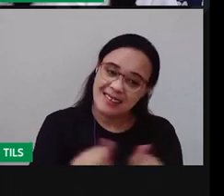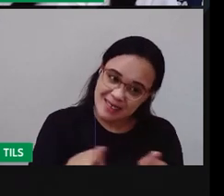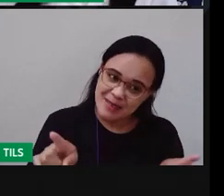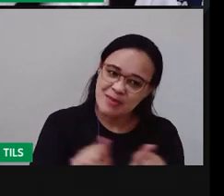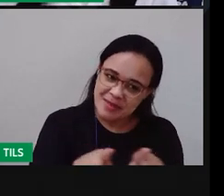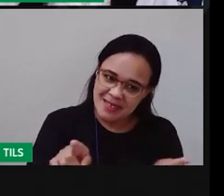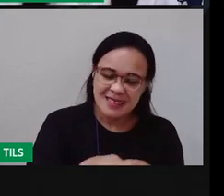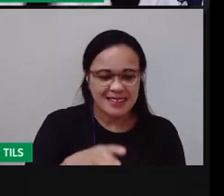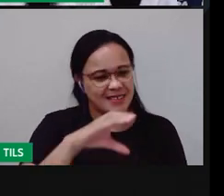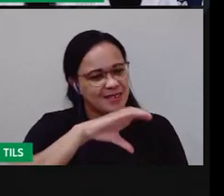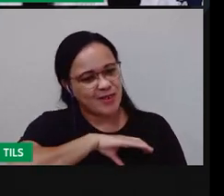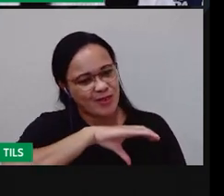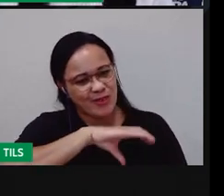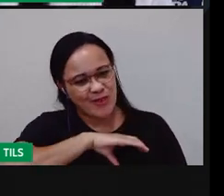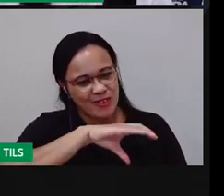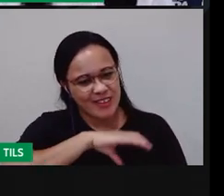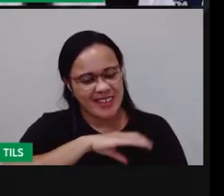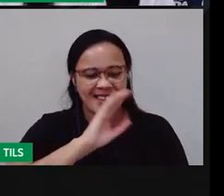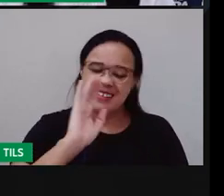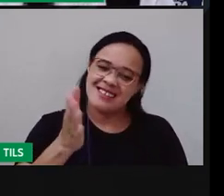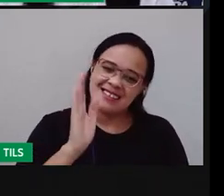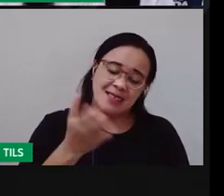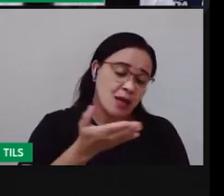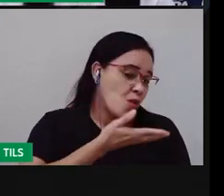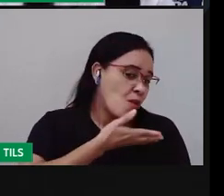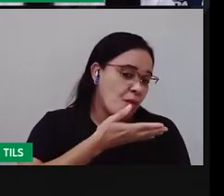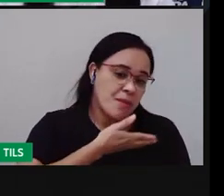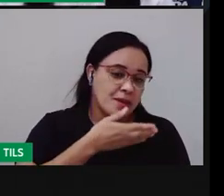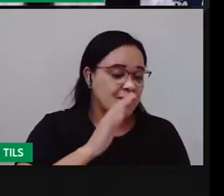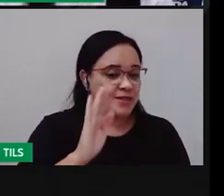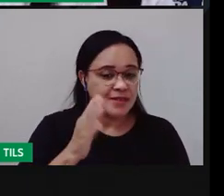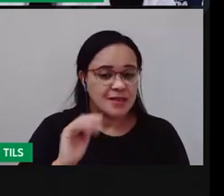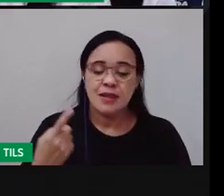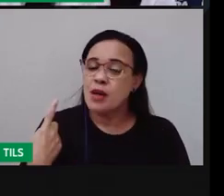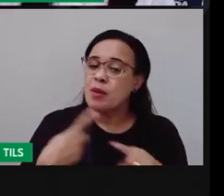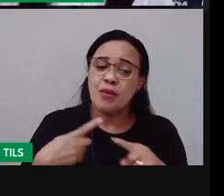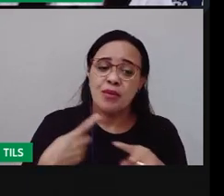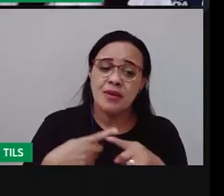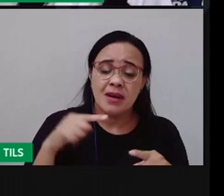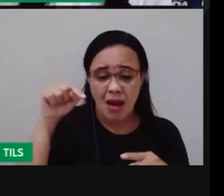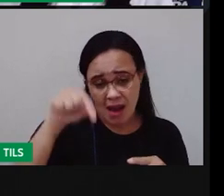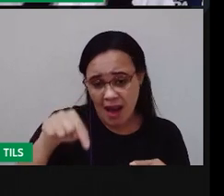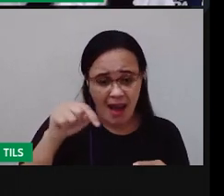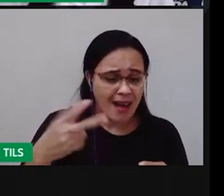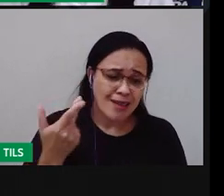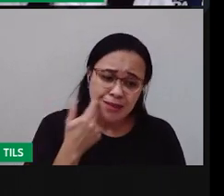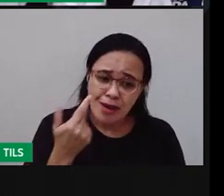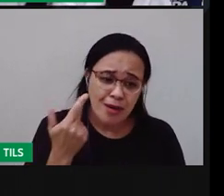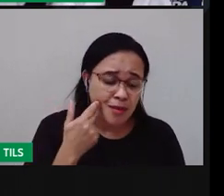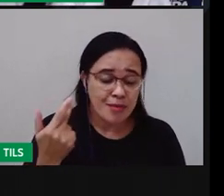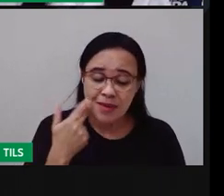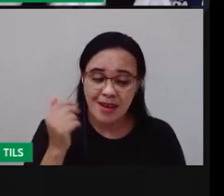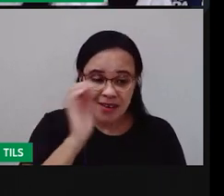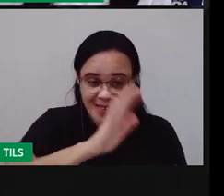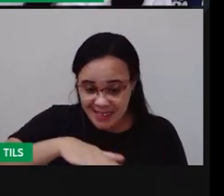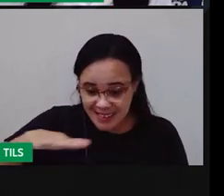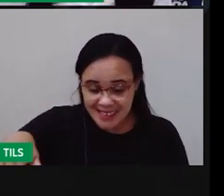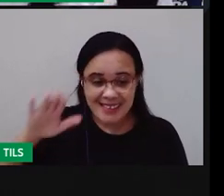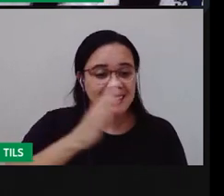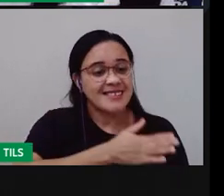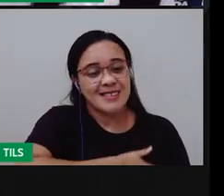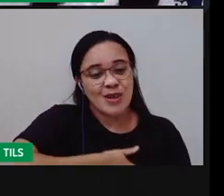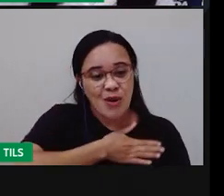Algum colega Brincando com ele Que ela é muito comum Aqui na nossa região E ela tem Diversas